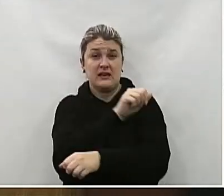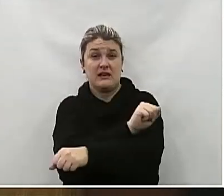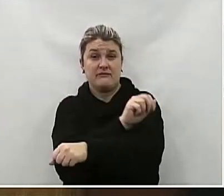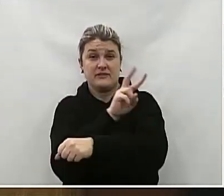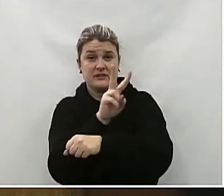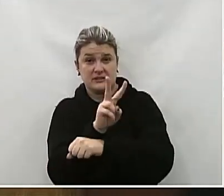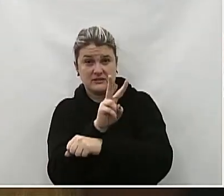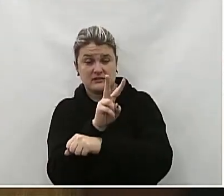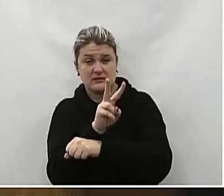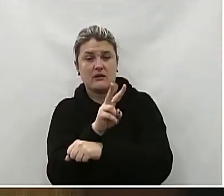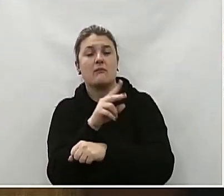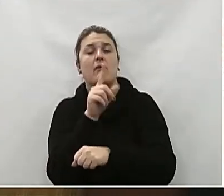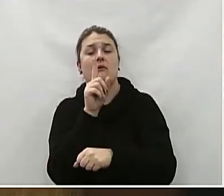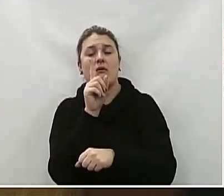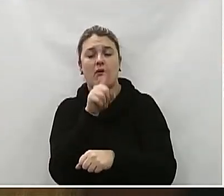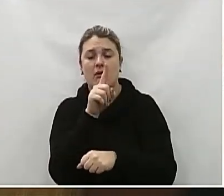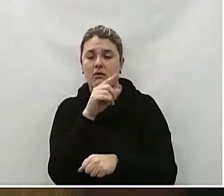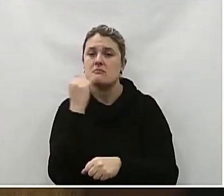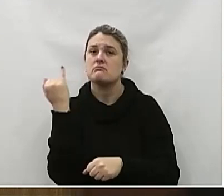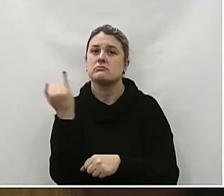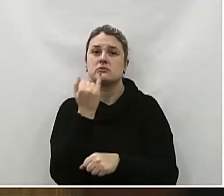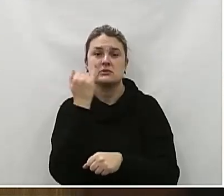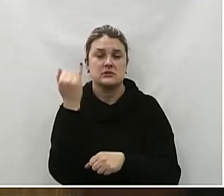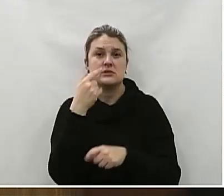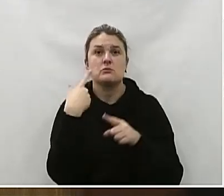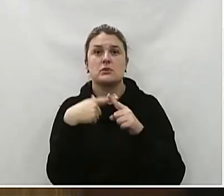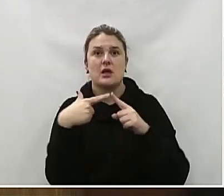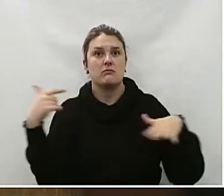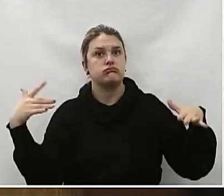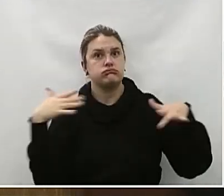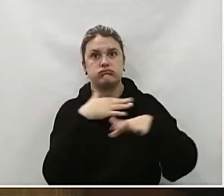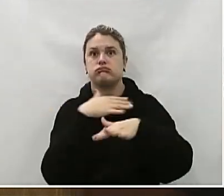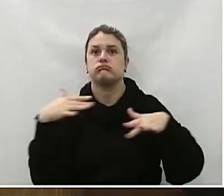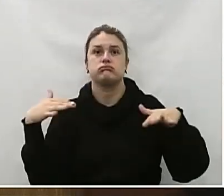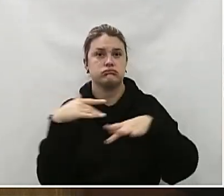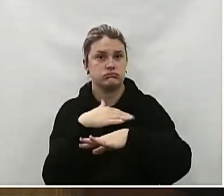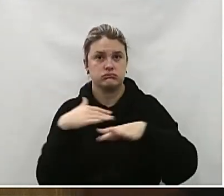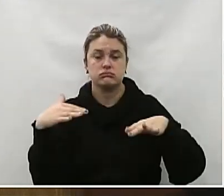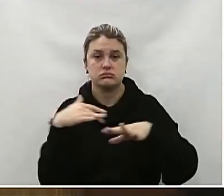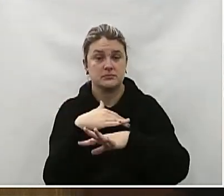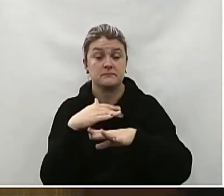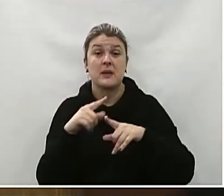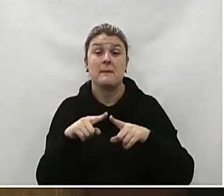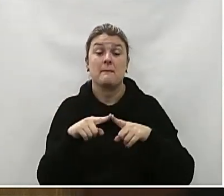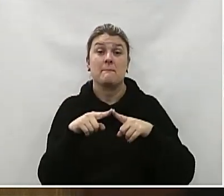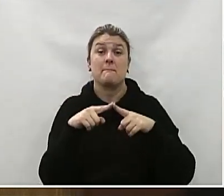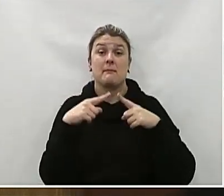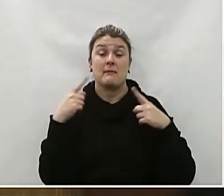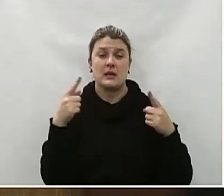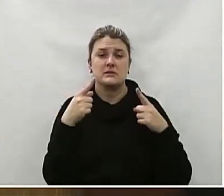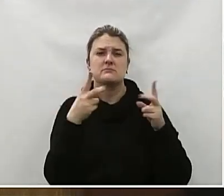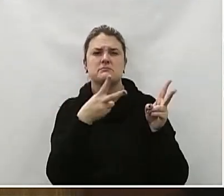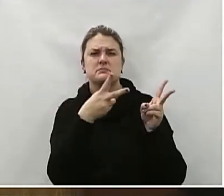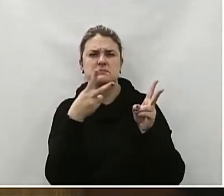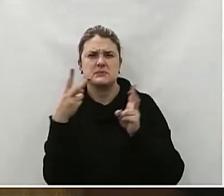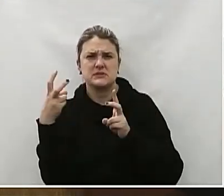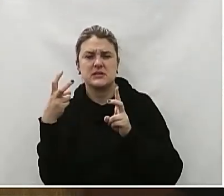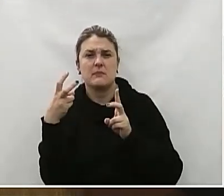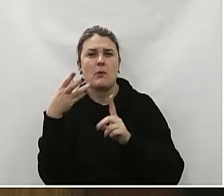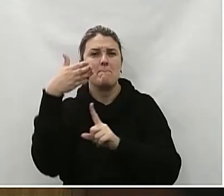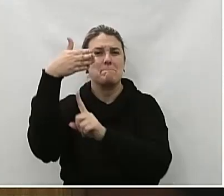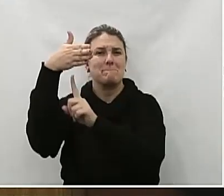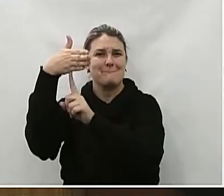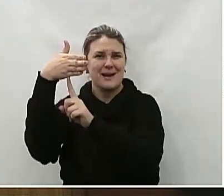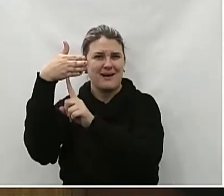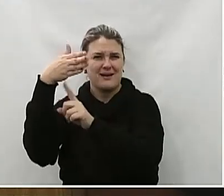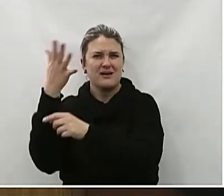Marechal Deodoro desempenha um papel crucial No fluxo viário da nossa comunidade No entanto, percebo que a velocidade máxima